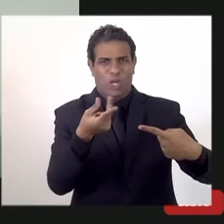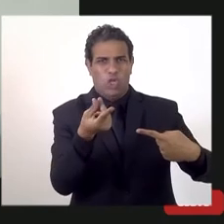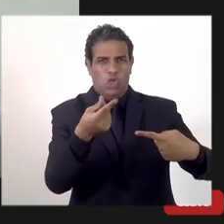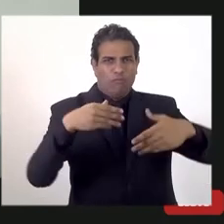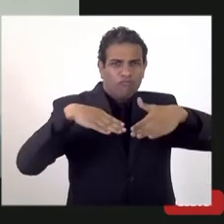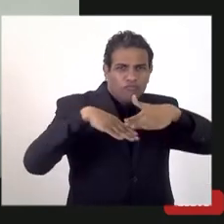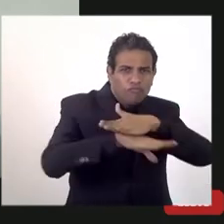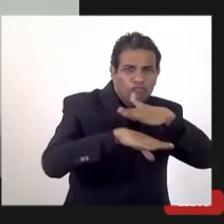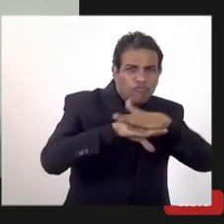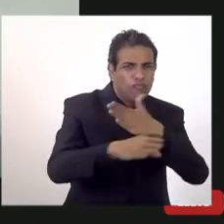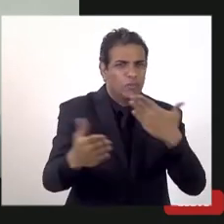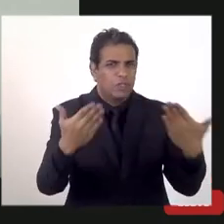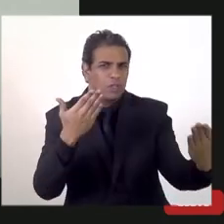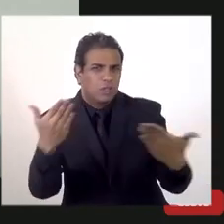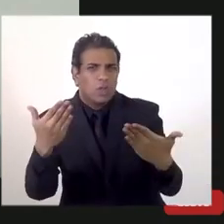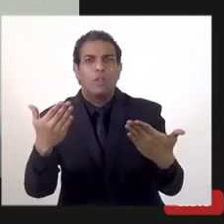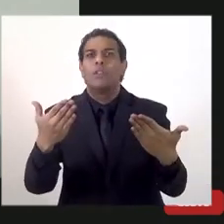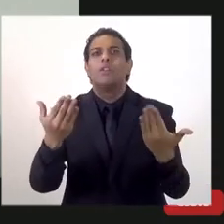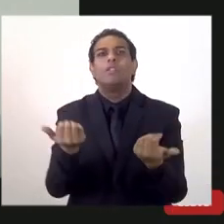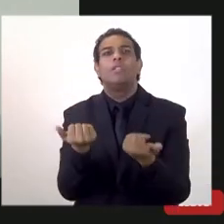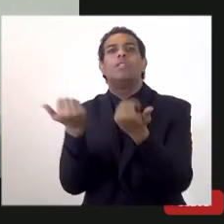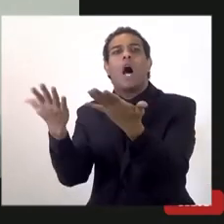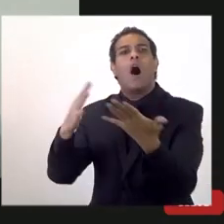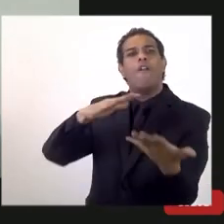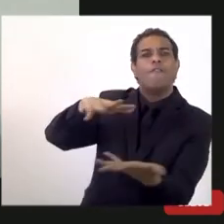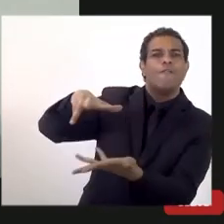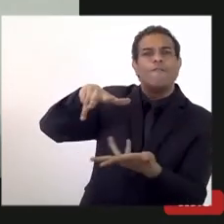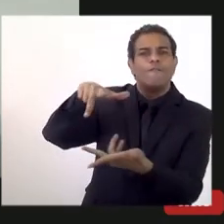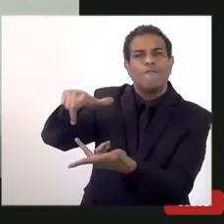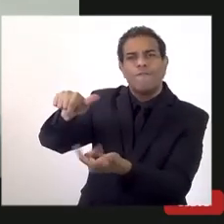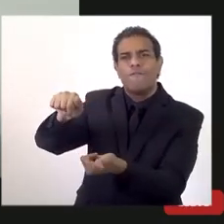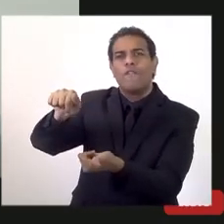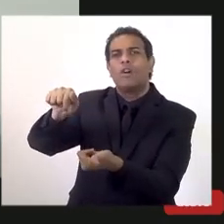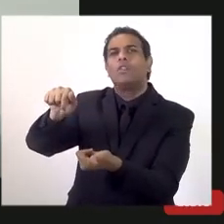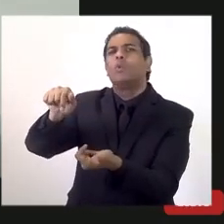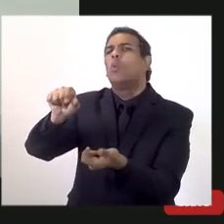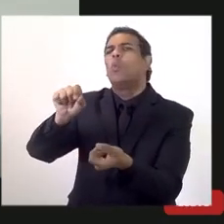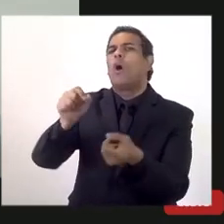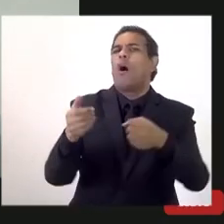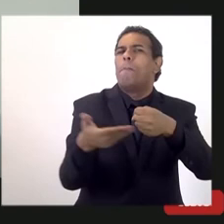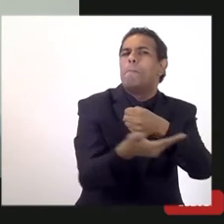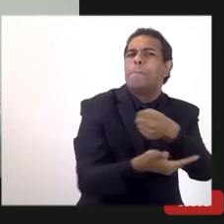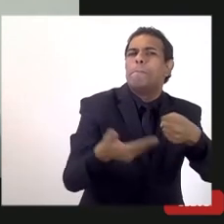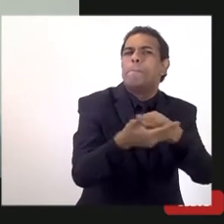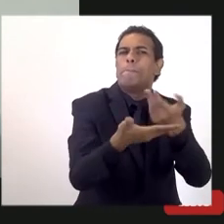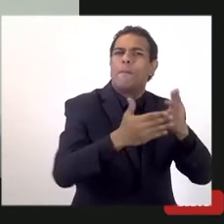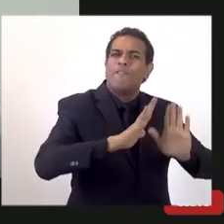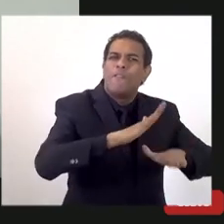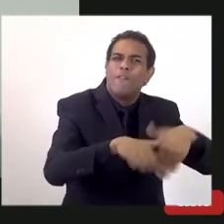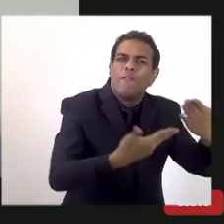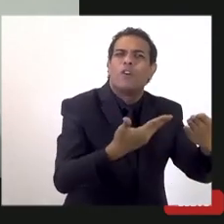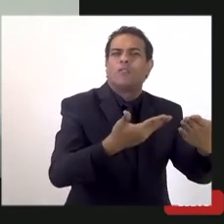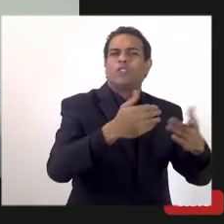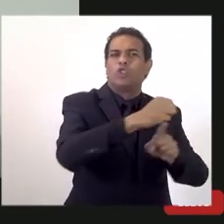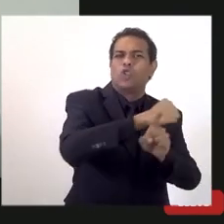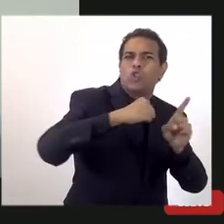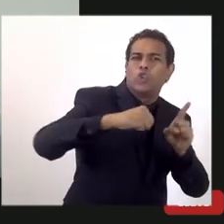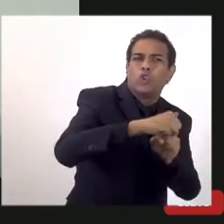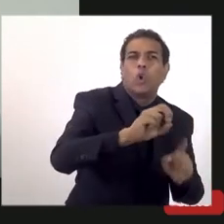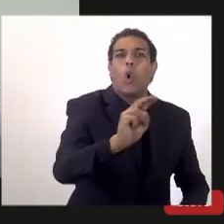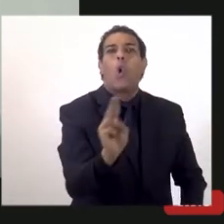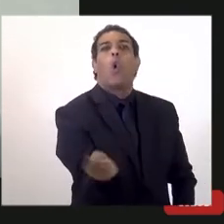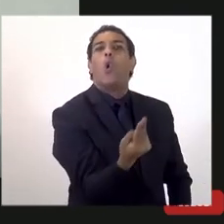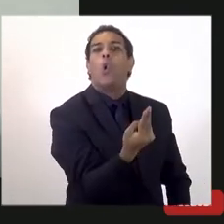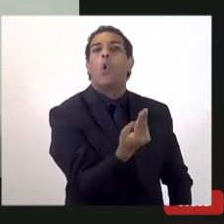até num comparativo internacional com relação ao fundo, ele vai ter por base o desenvolvimento, o fomento do desenvolvimento ou o